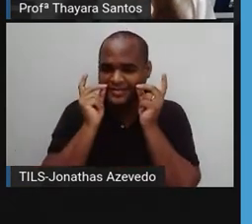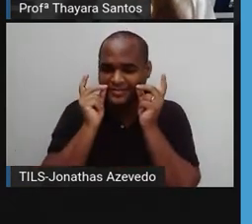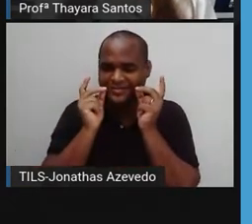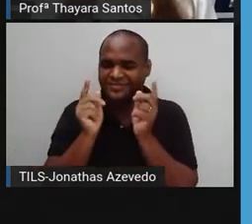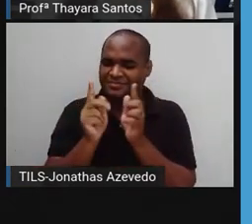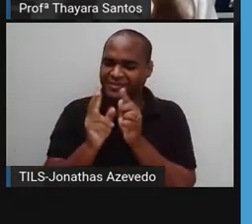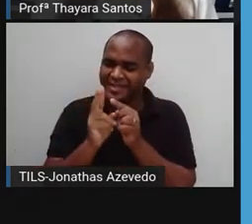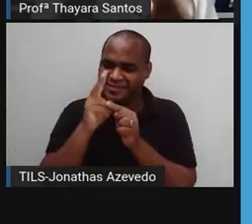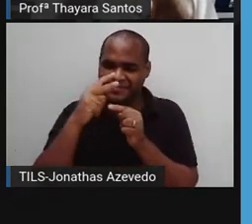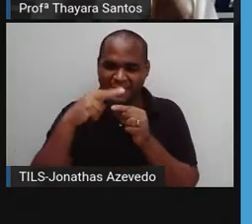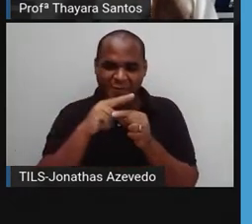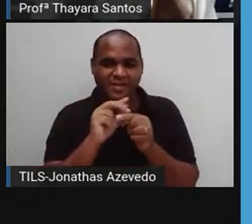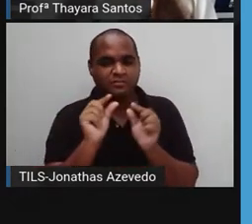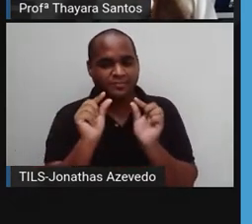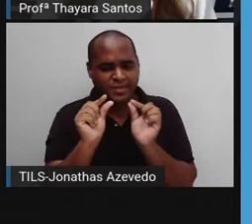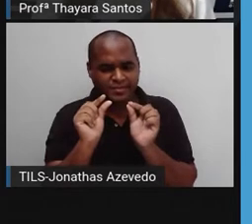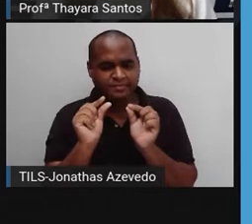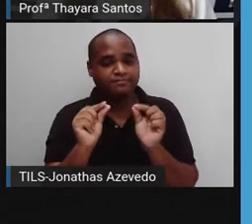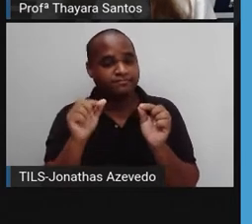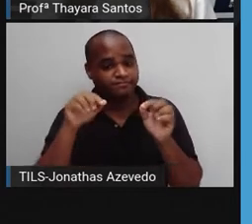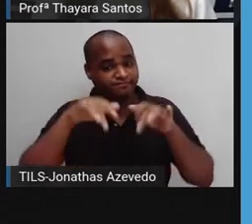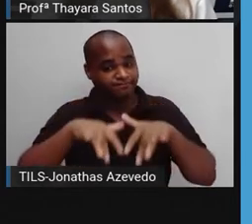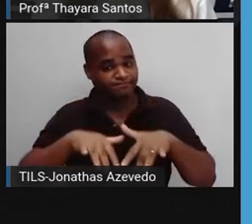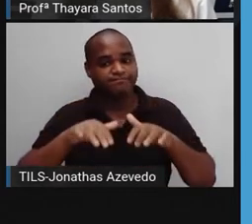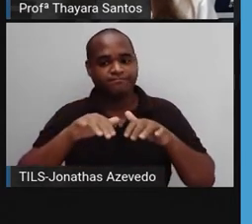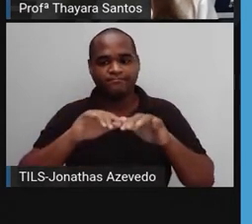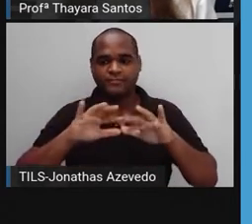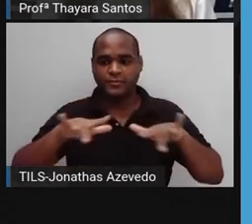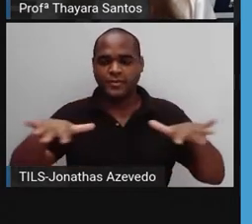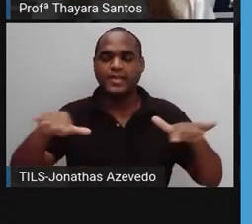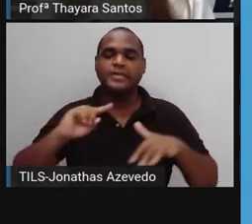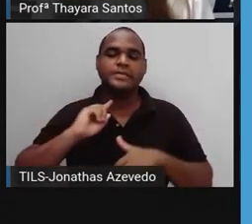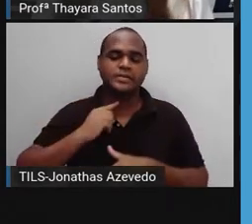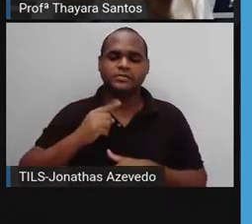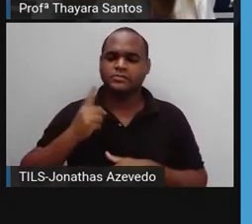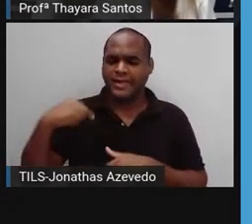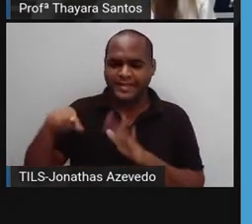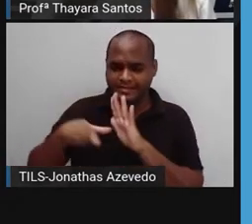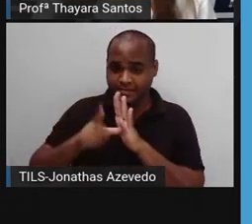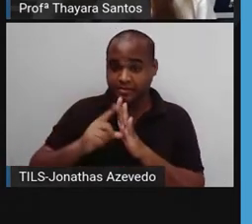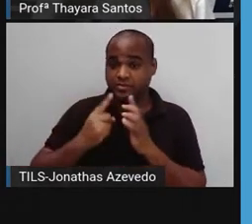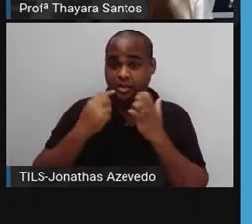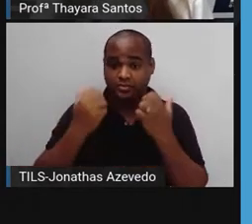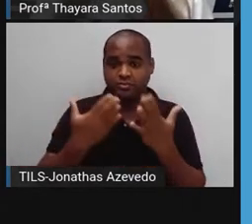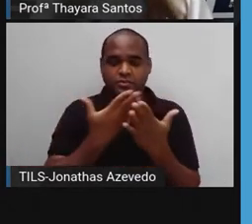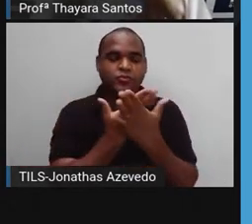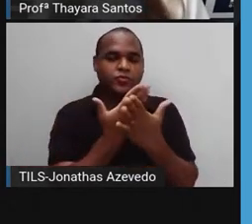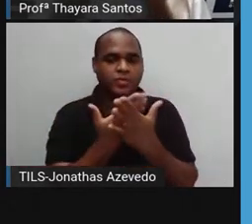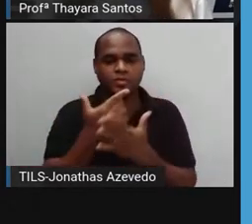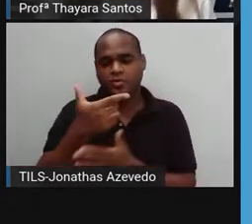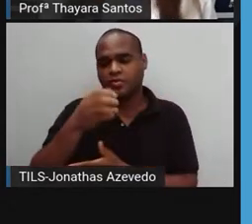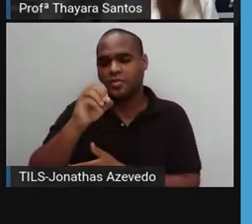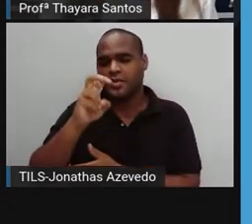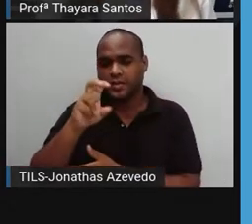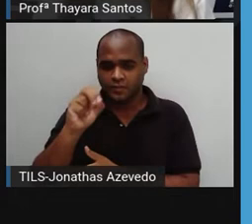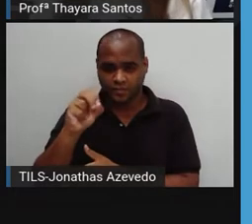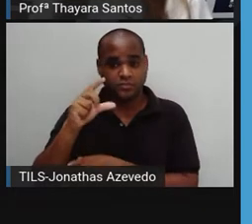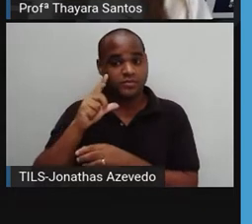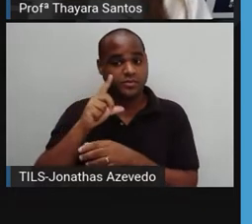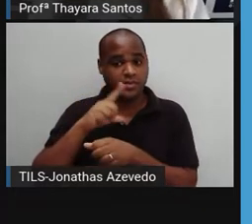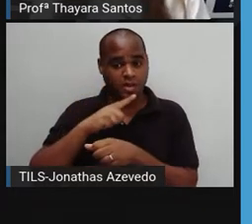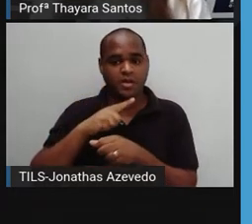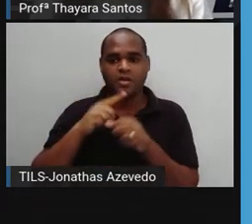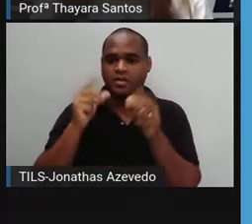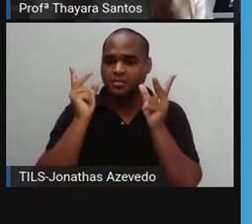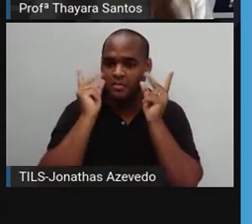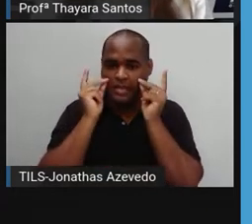interessante que a gente pense. Eu falei para vocês anteriormente que tem esses estudos que apontam que em 2050 a gente vai ter mais plástico do